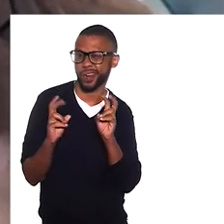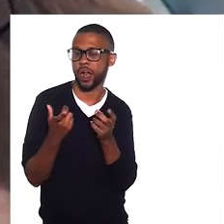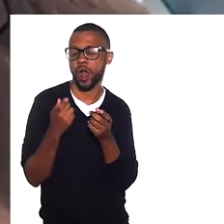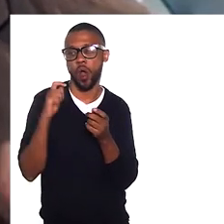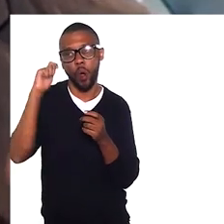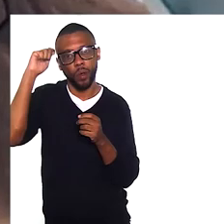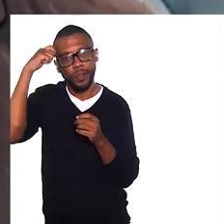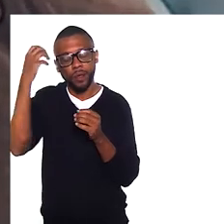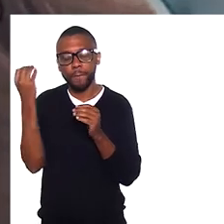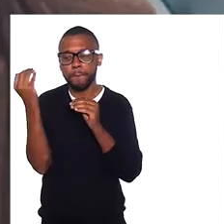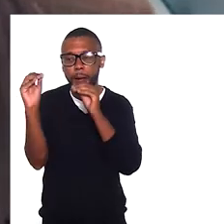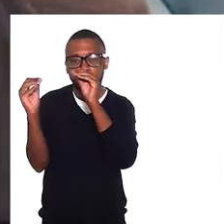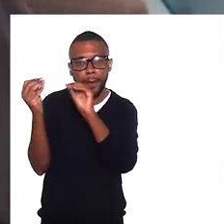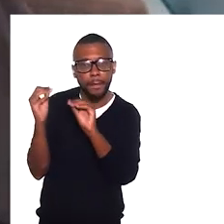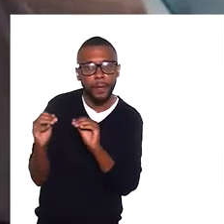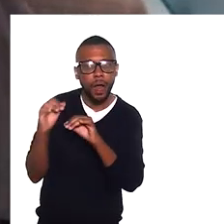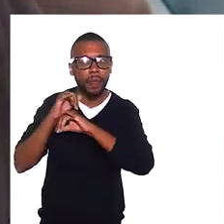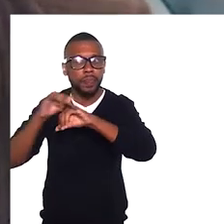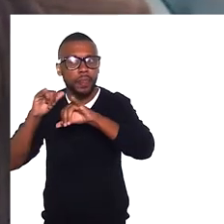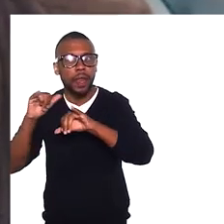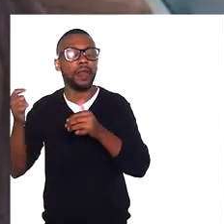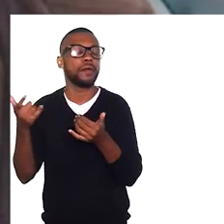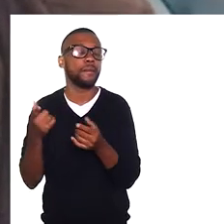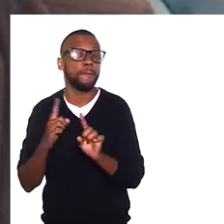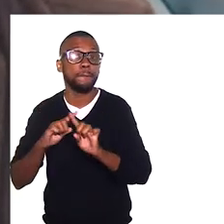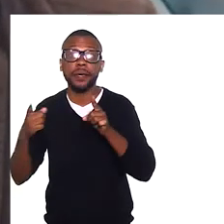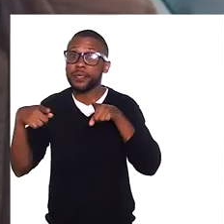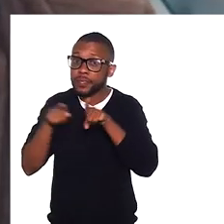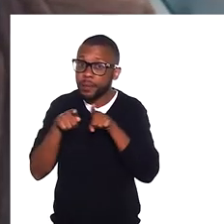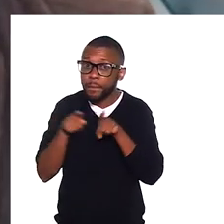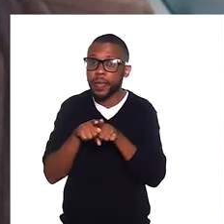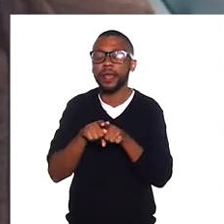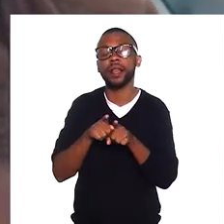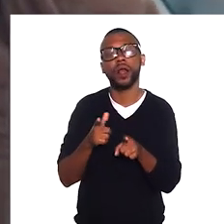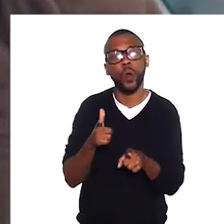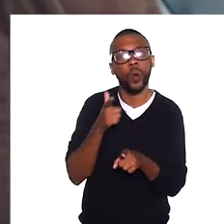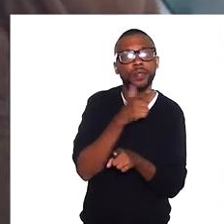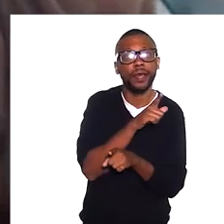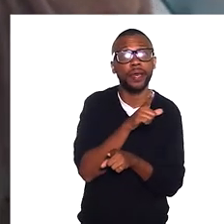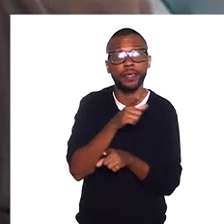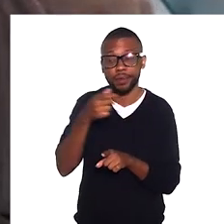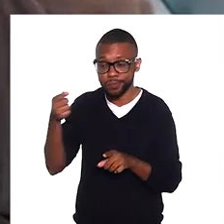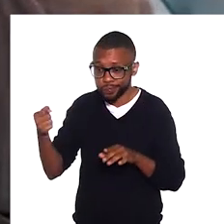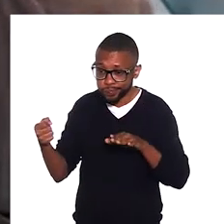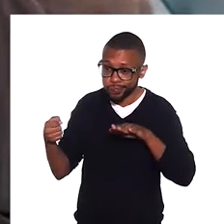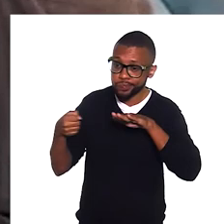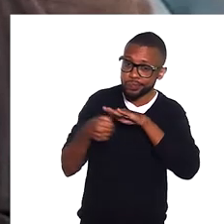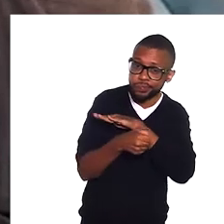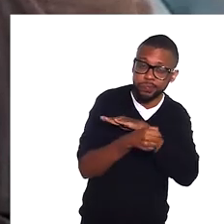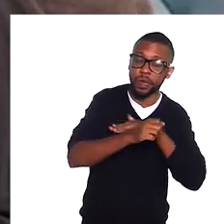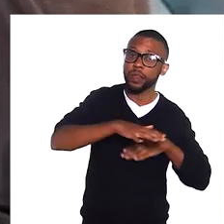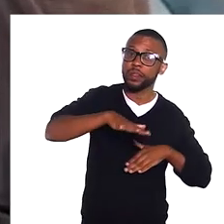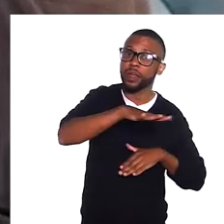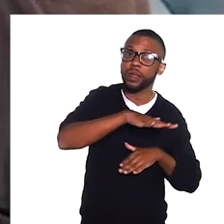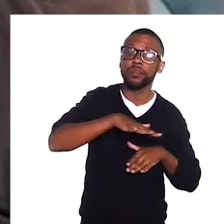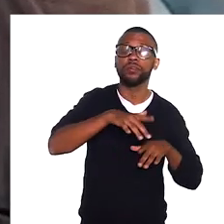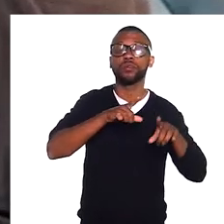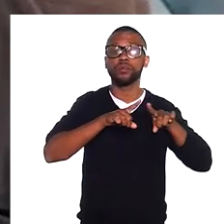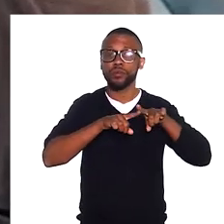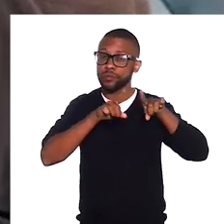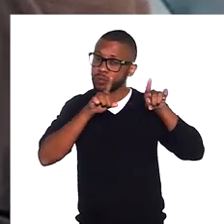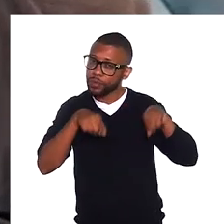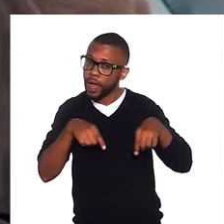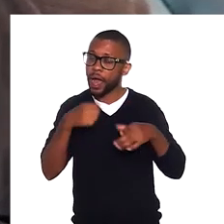colocando negros nos anúncios, portanto, pegando mais o público negro, mas elas ganham também inserindo negros dentro do seu